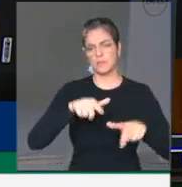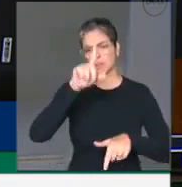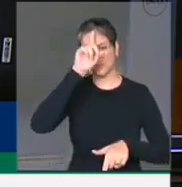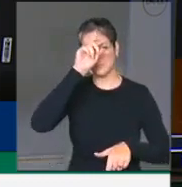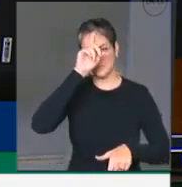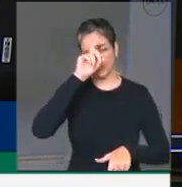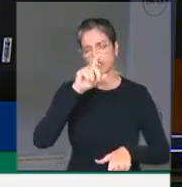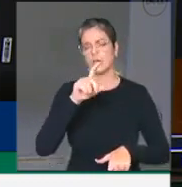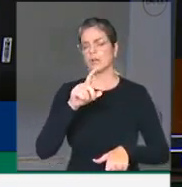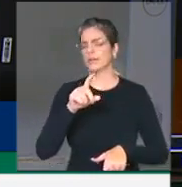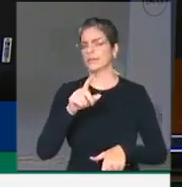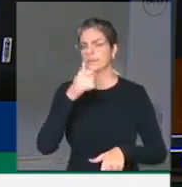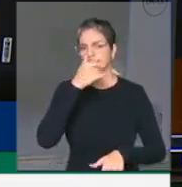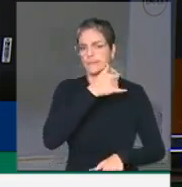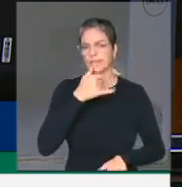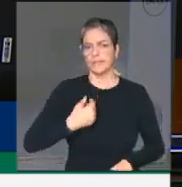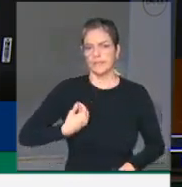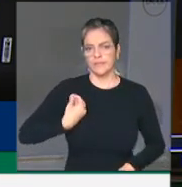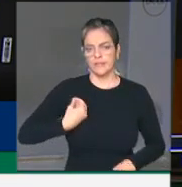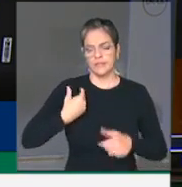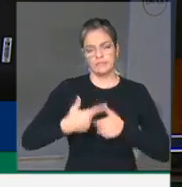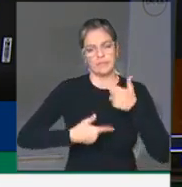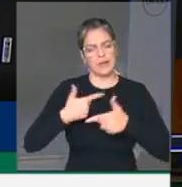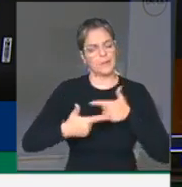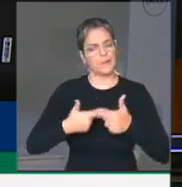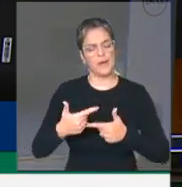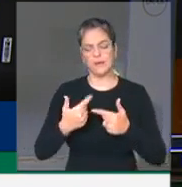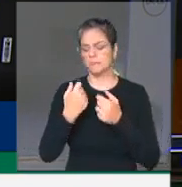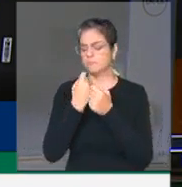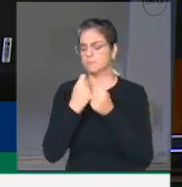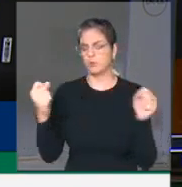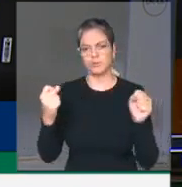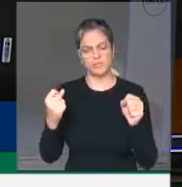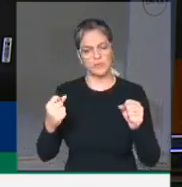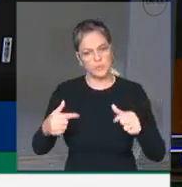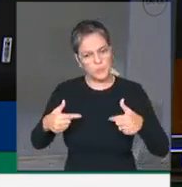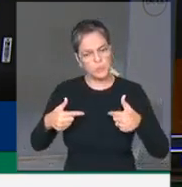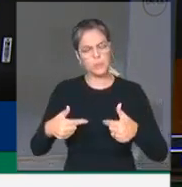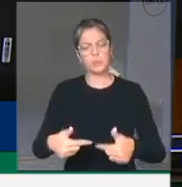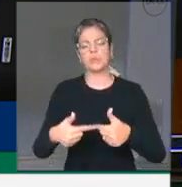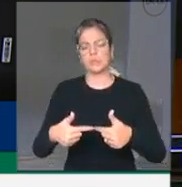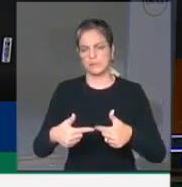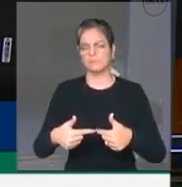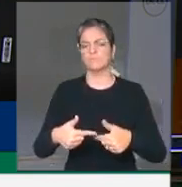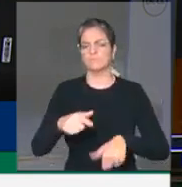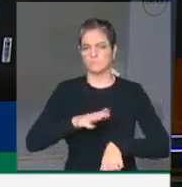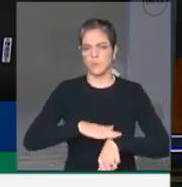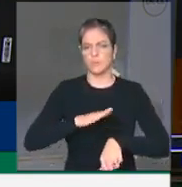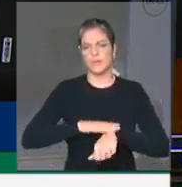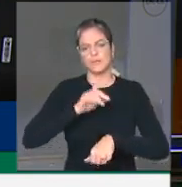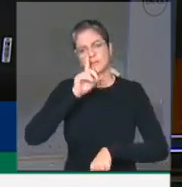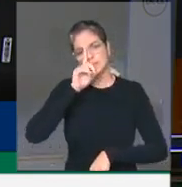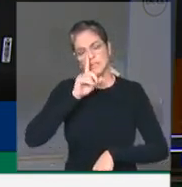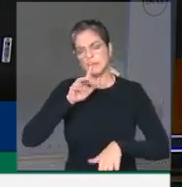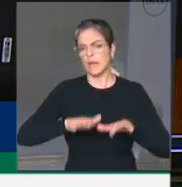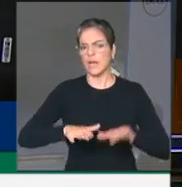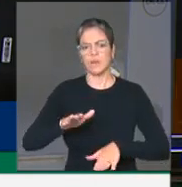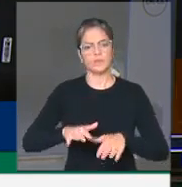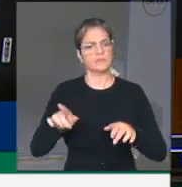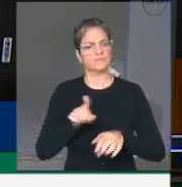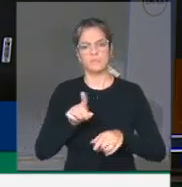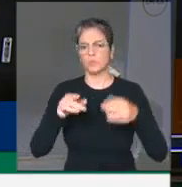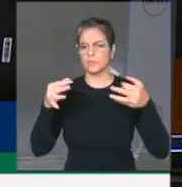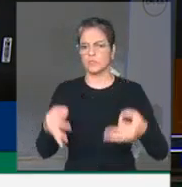o impossível para salvar os enfermos. Atuam sob condições de risco, muitas vezes inadequadas e